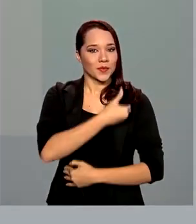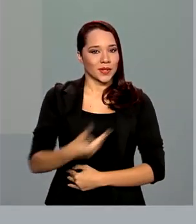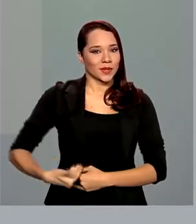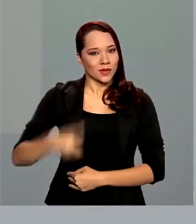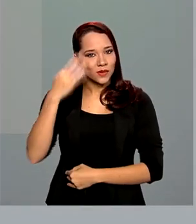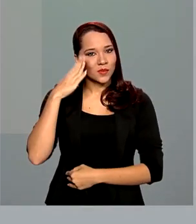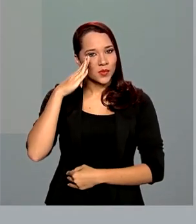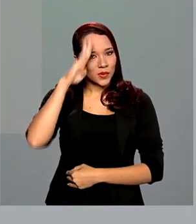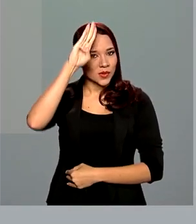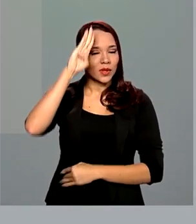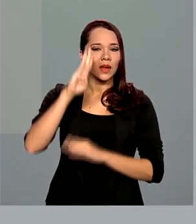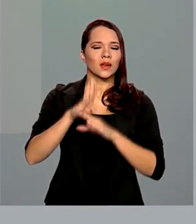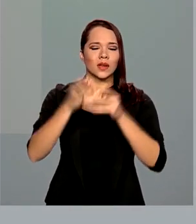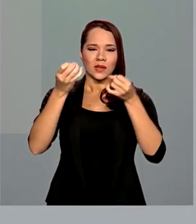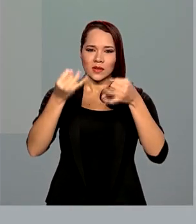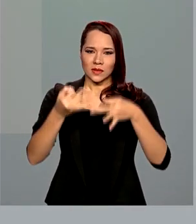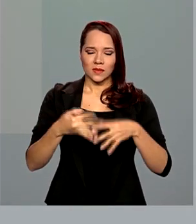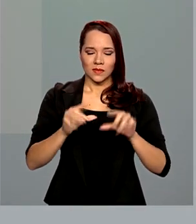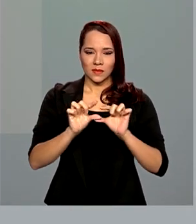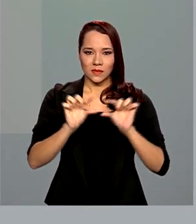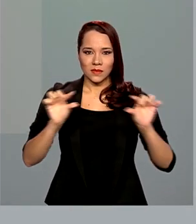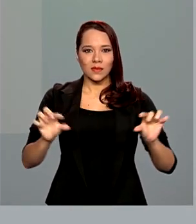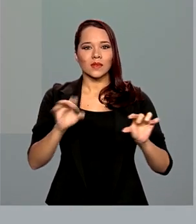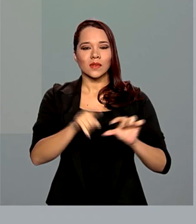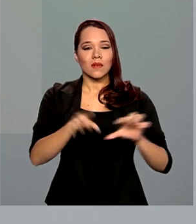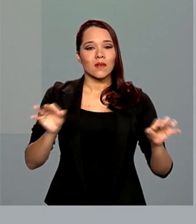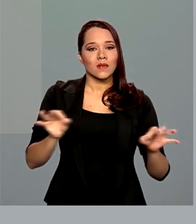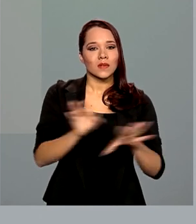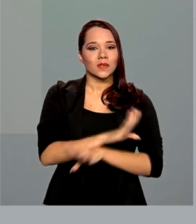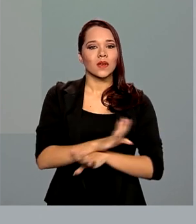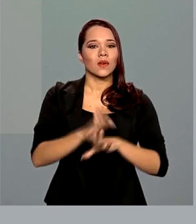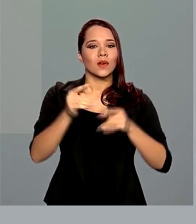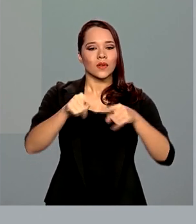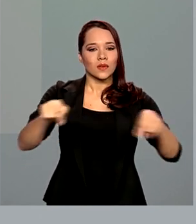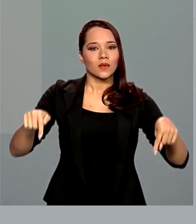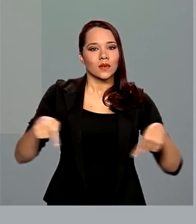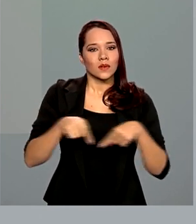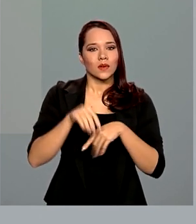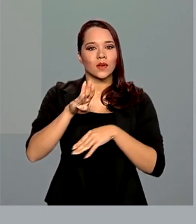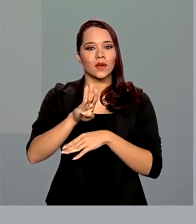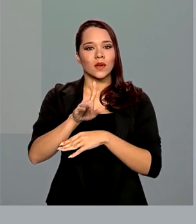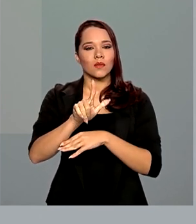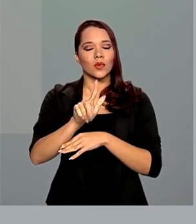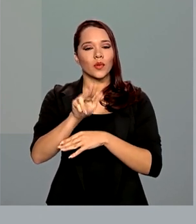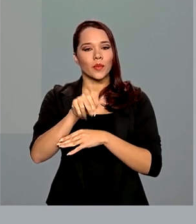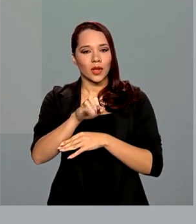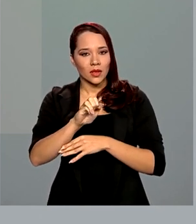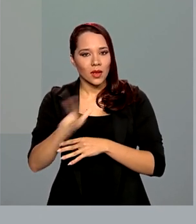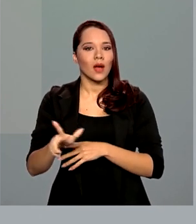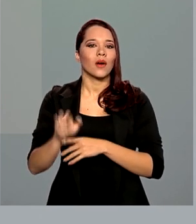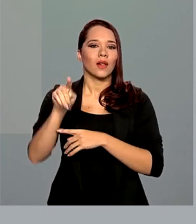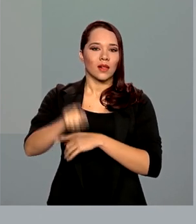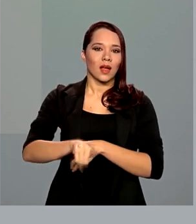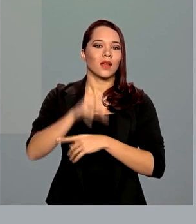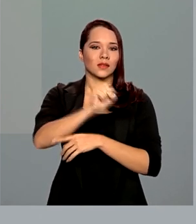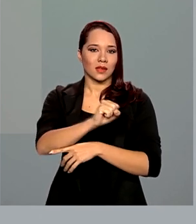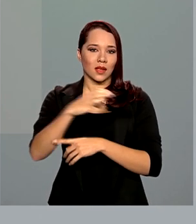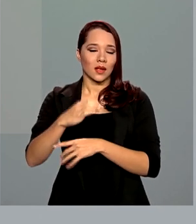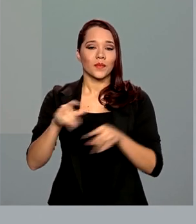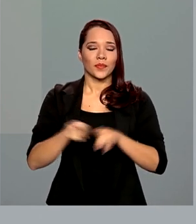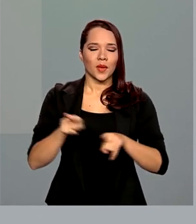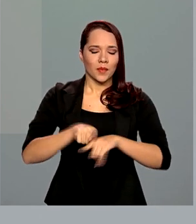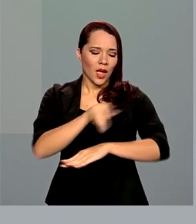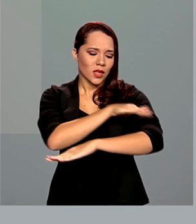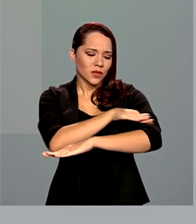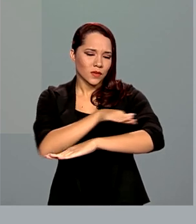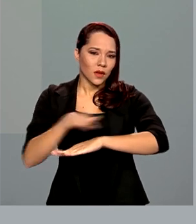Jair Bolsonaro citou agora há pouco a conclusão do Complexo Viário de Blumenau, em Santa Catarina, e ações de asfaltamento